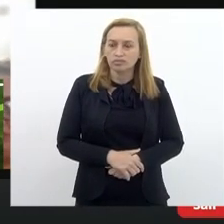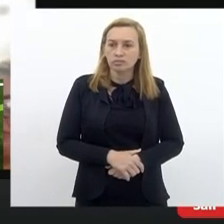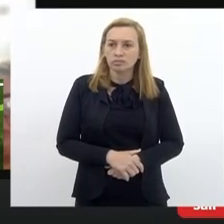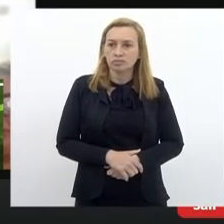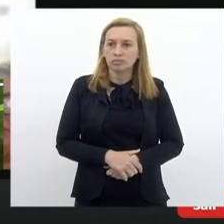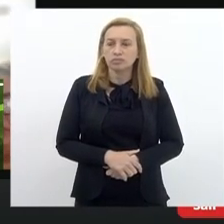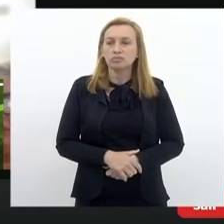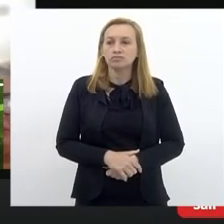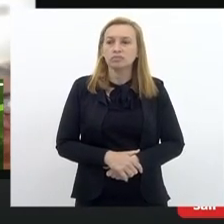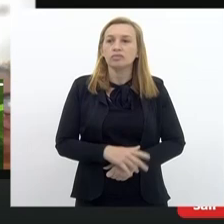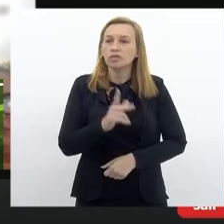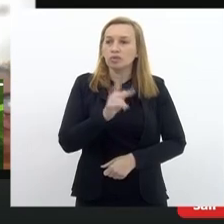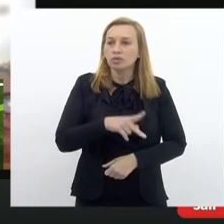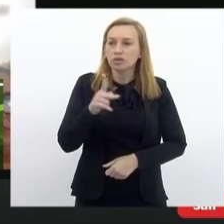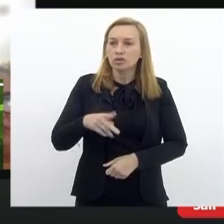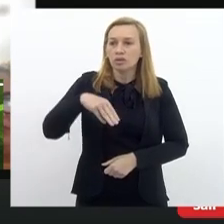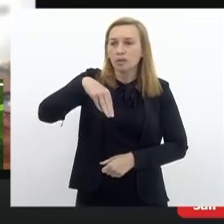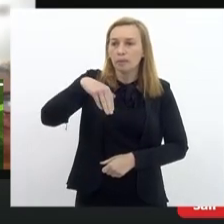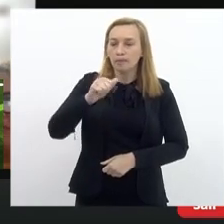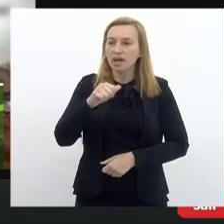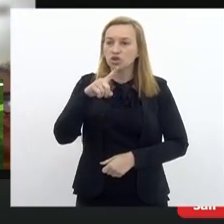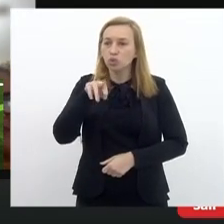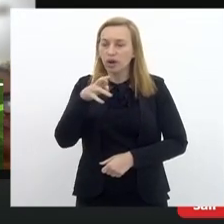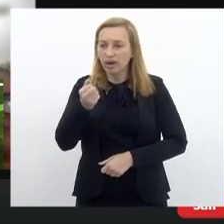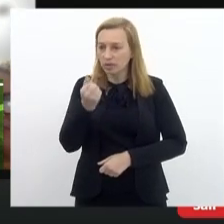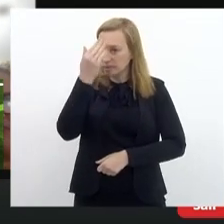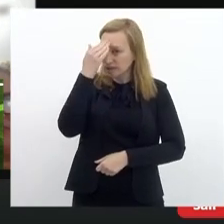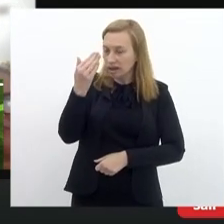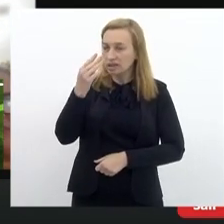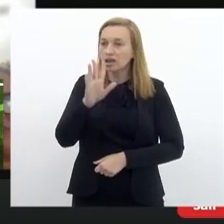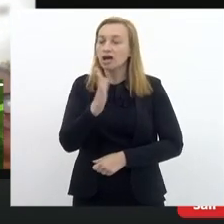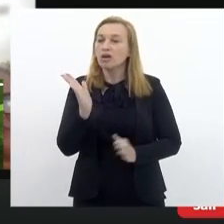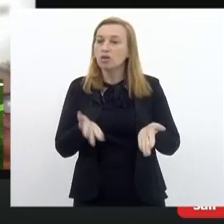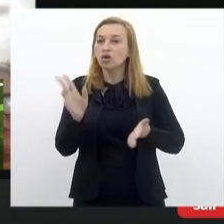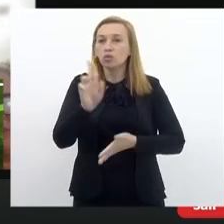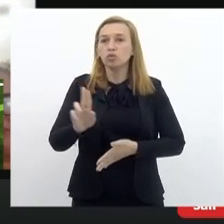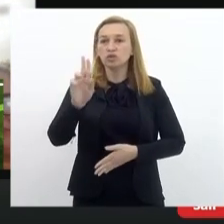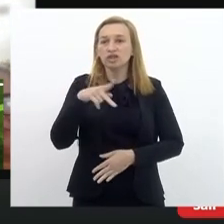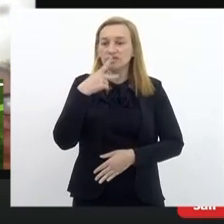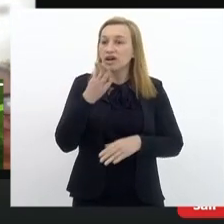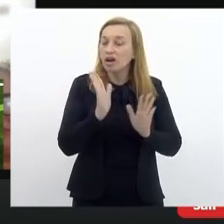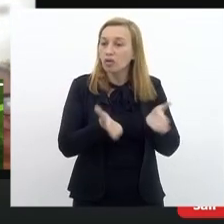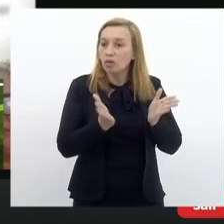Obrigado, professor Madureira. Chamo para fazer uso da palavra agora